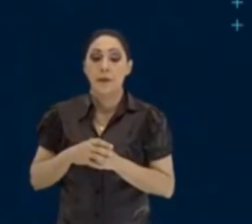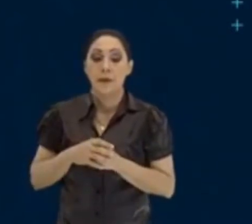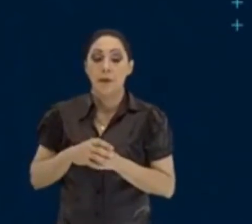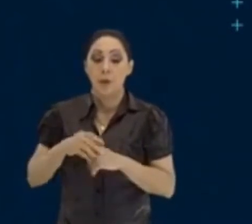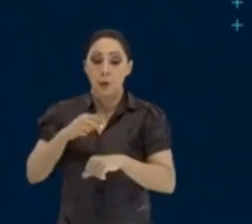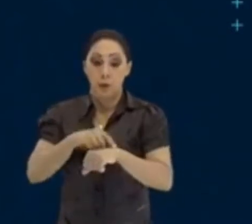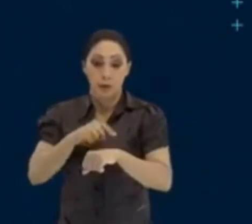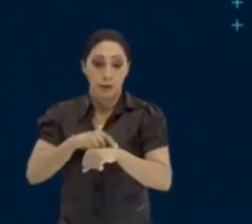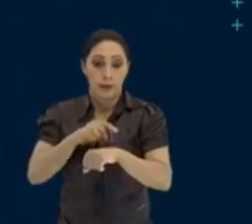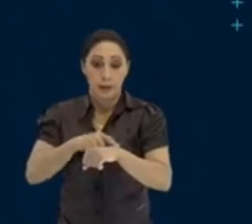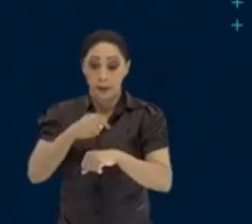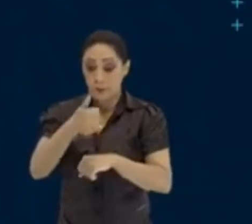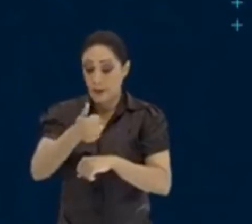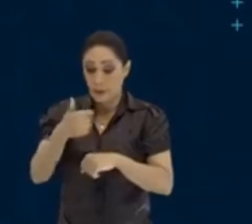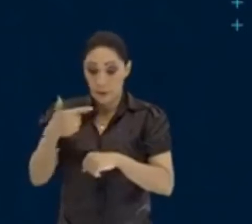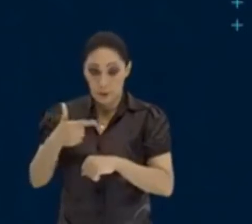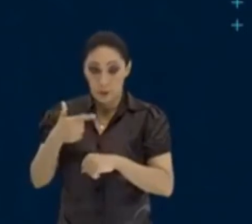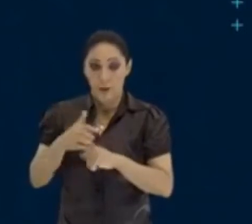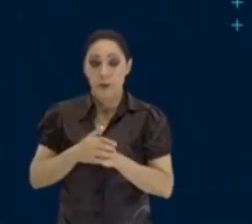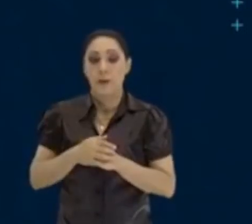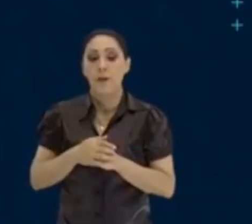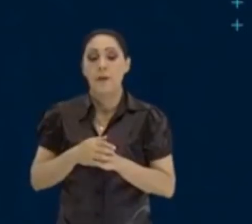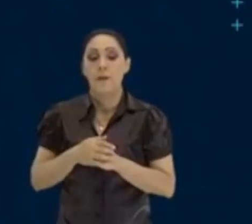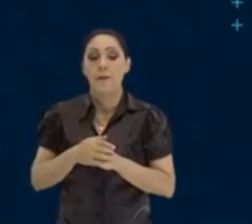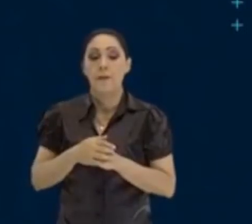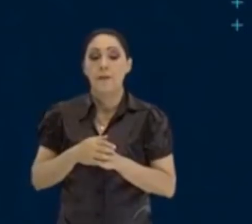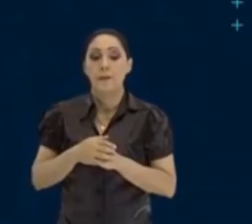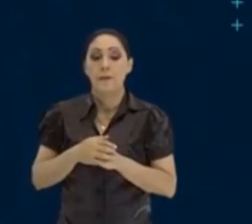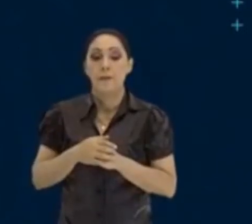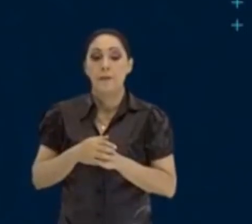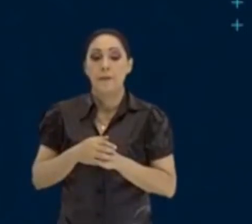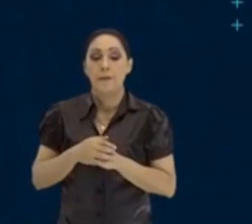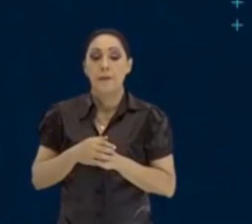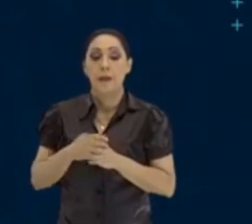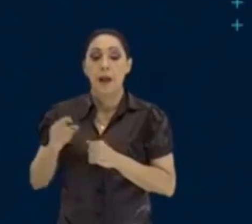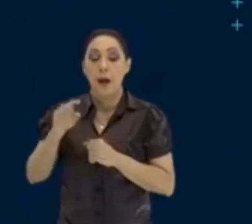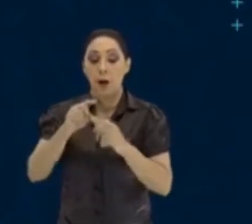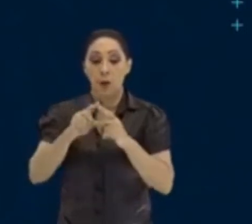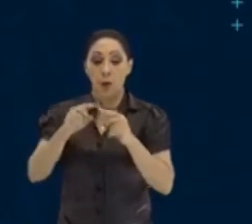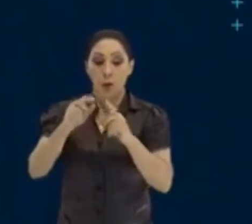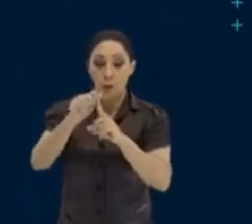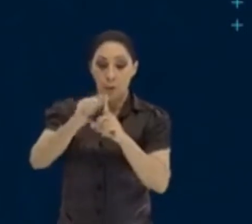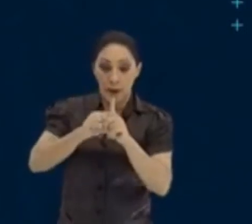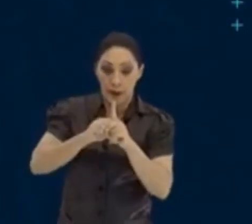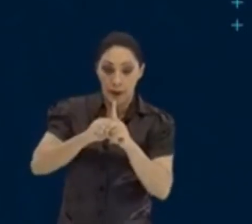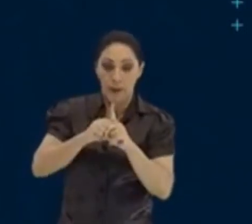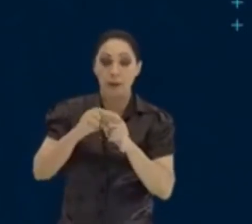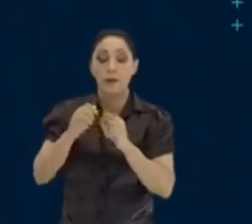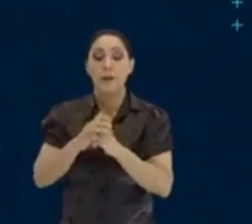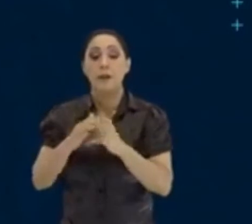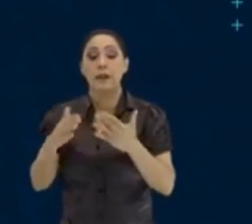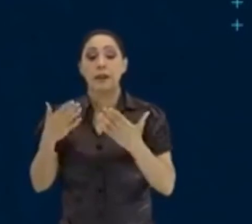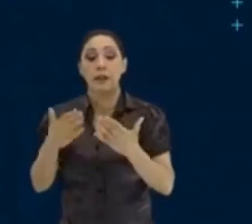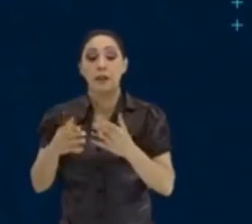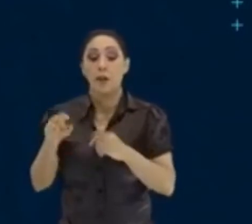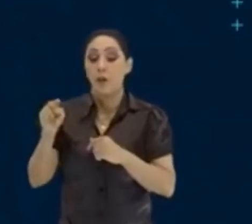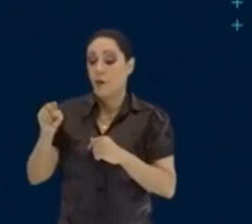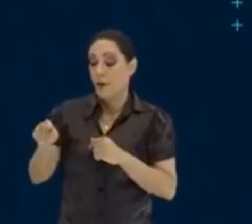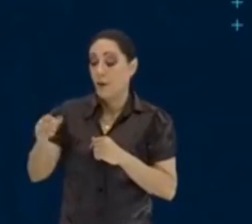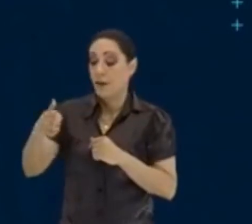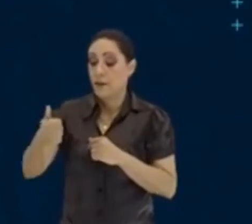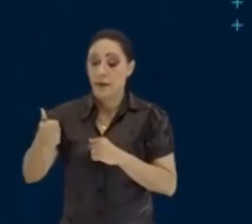Agora o tempo é 12, porque tem que estar aqui, ó. Ao mês e aqui meses. Então, vezes 12.